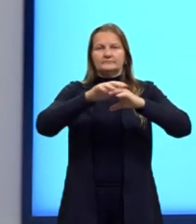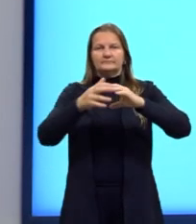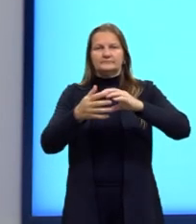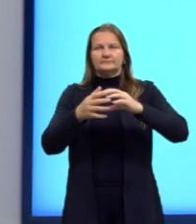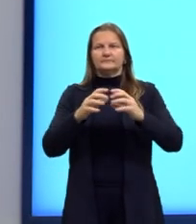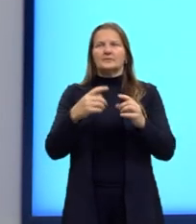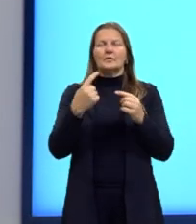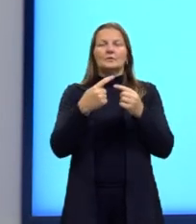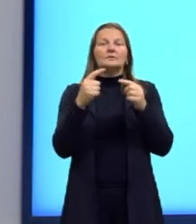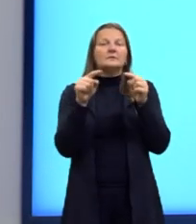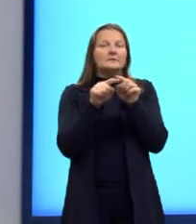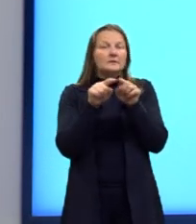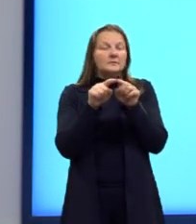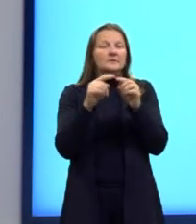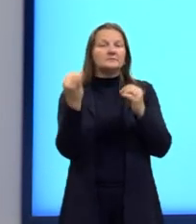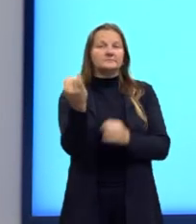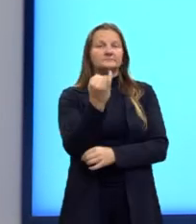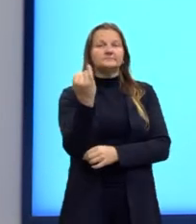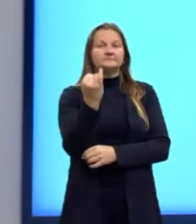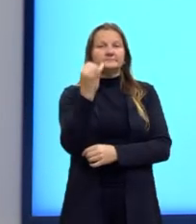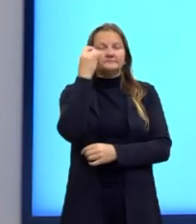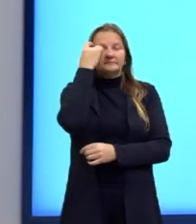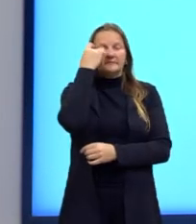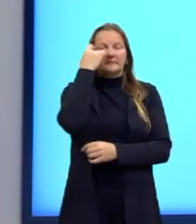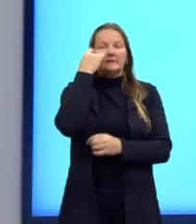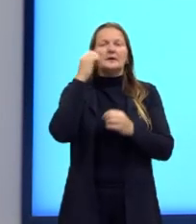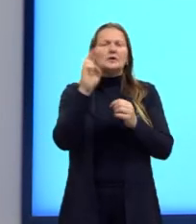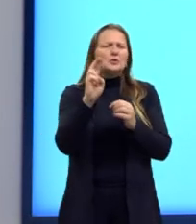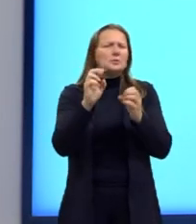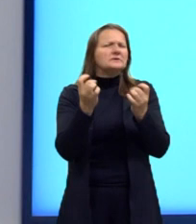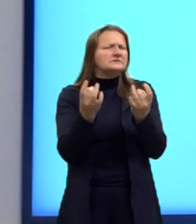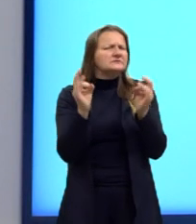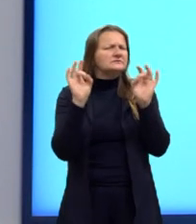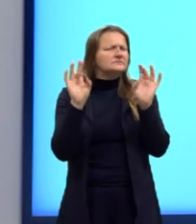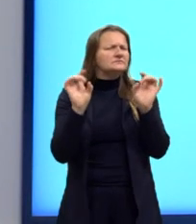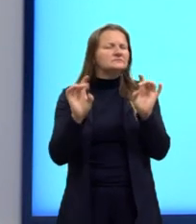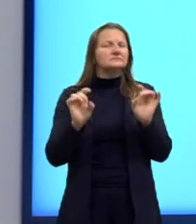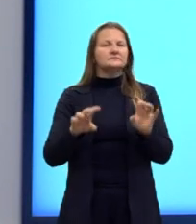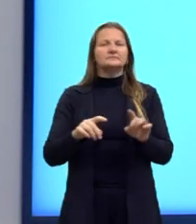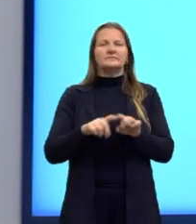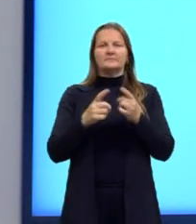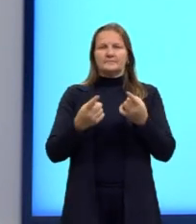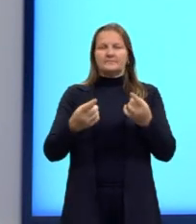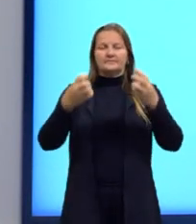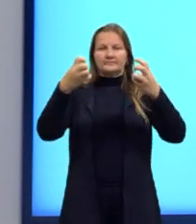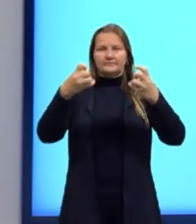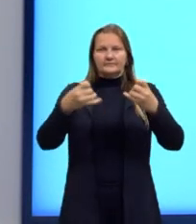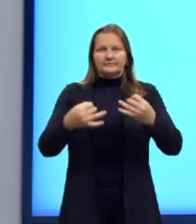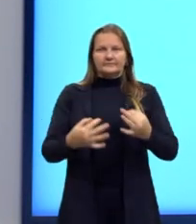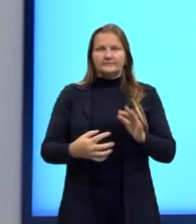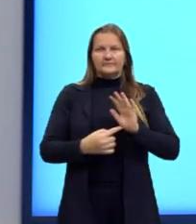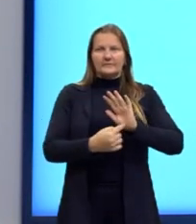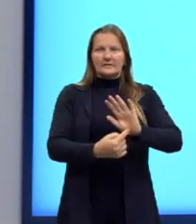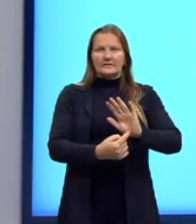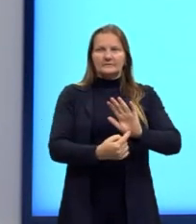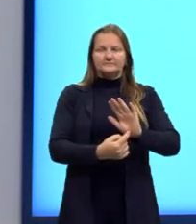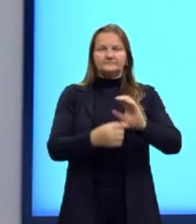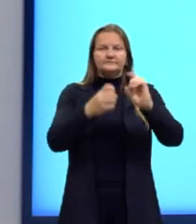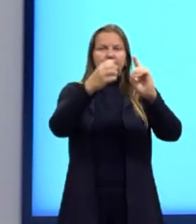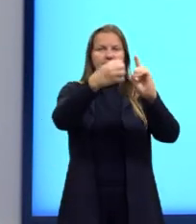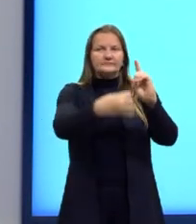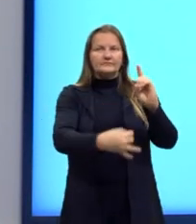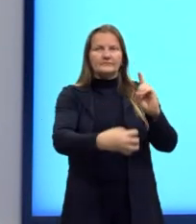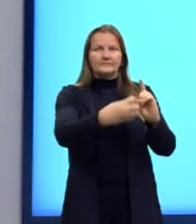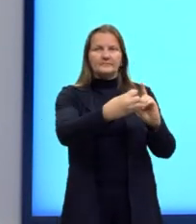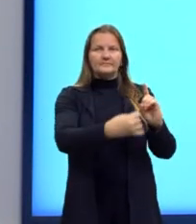Outro elemento importante, aqui vão entrar alguns nomes específicos, mas eu vou trazer para vocês uma definição que a